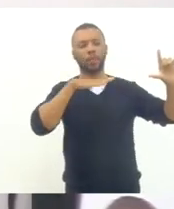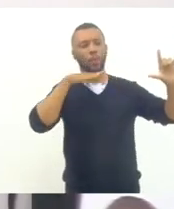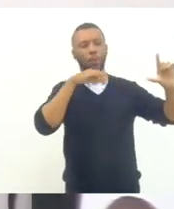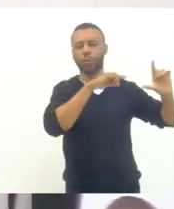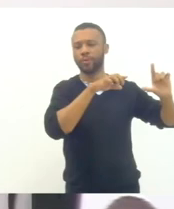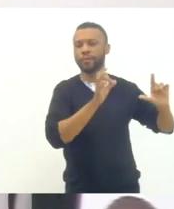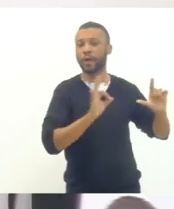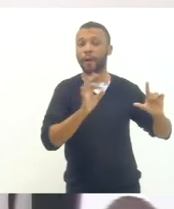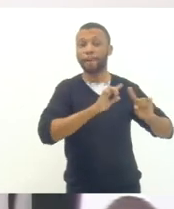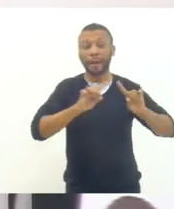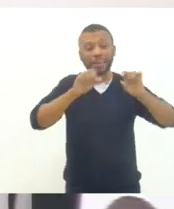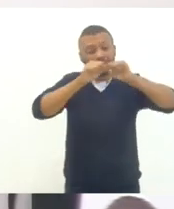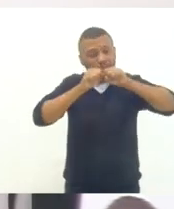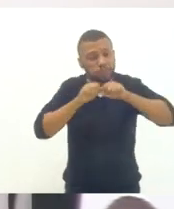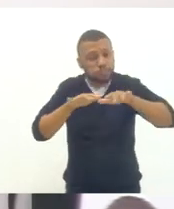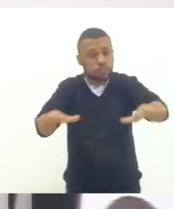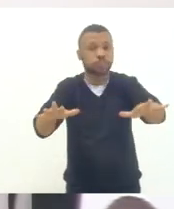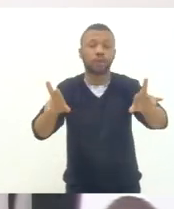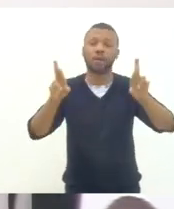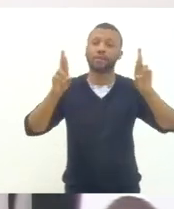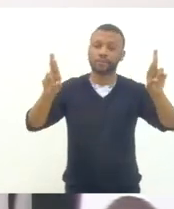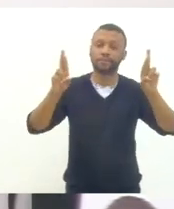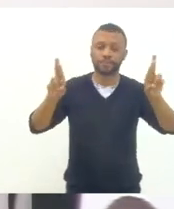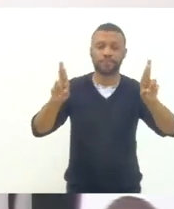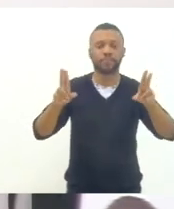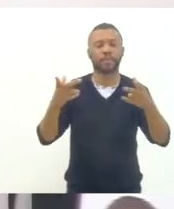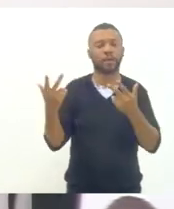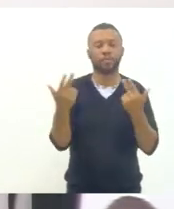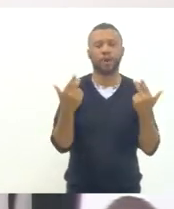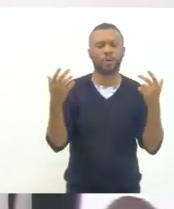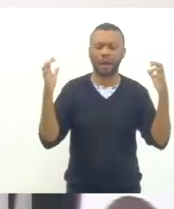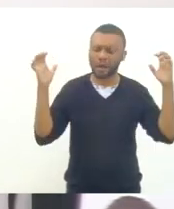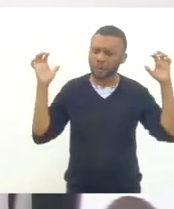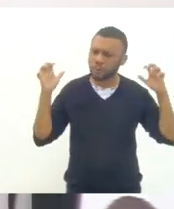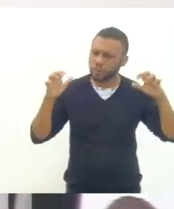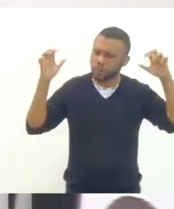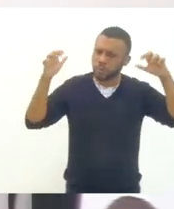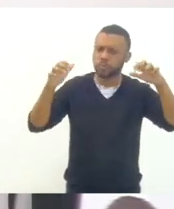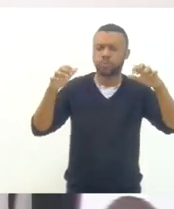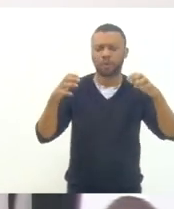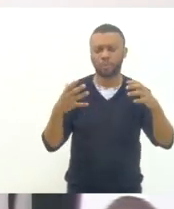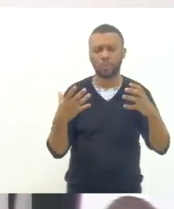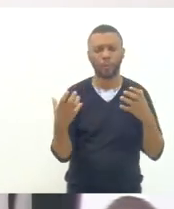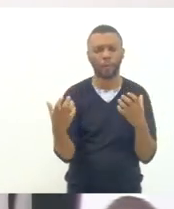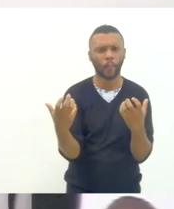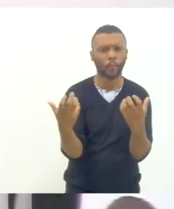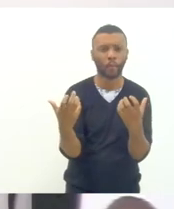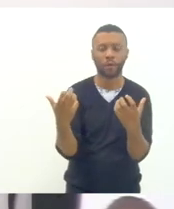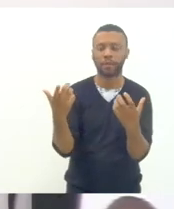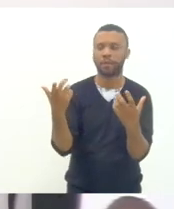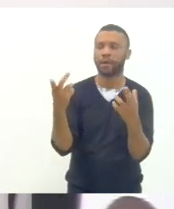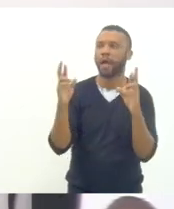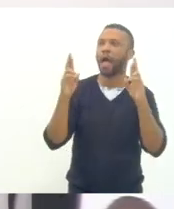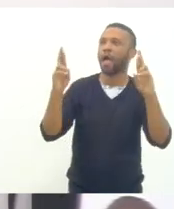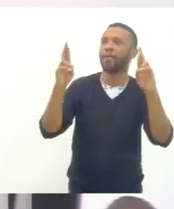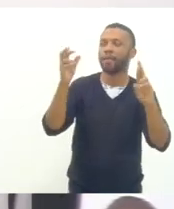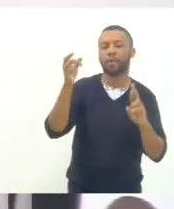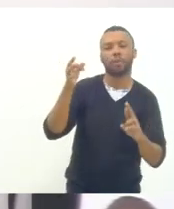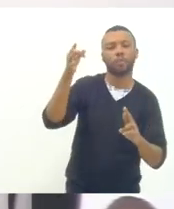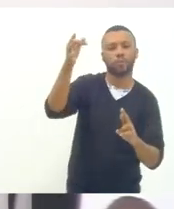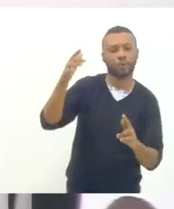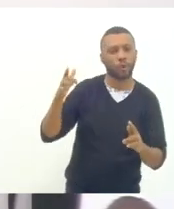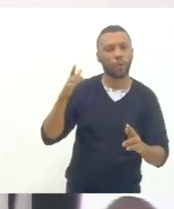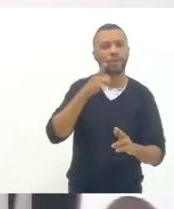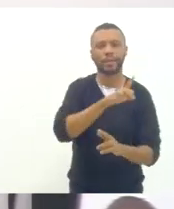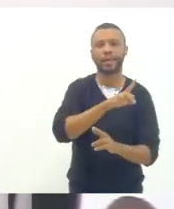para trazer esperança e como a chuva em meio a seca é como a chuva em meio a seca que traga frutos